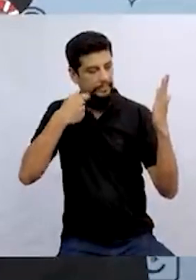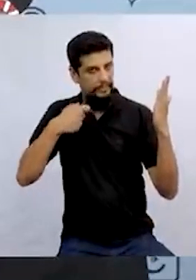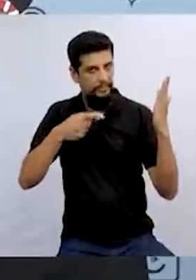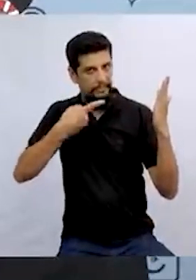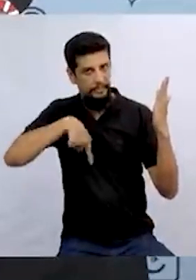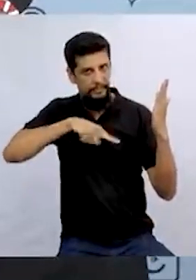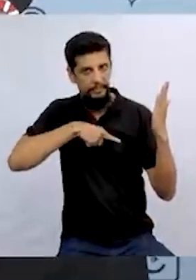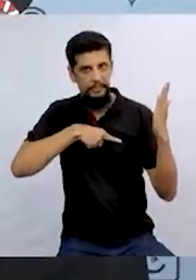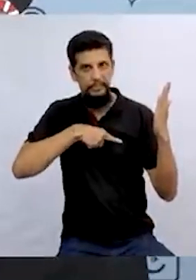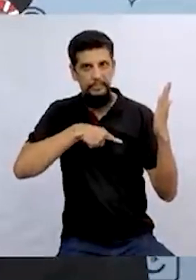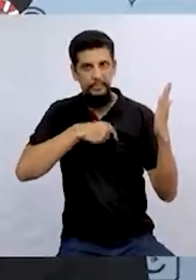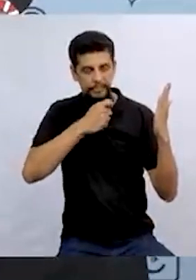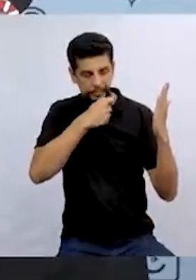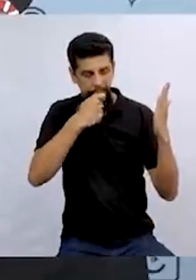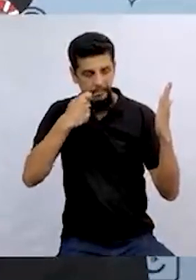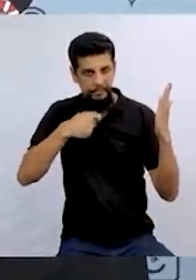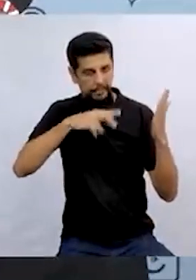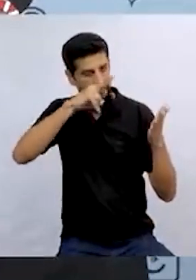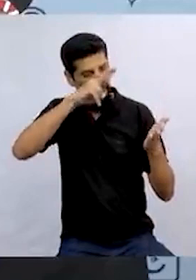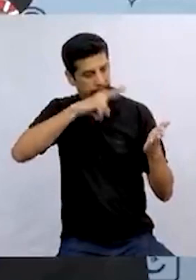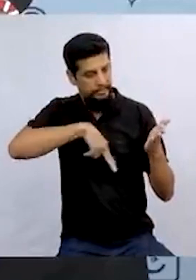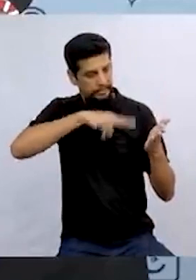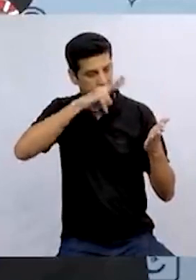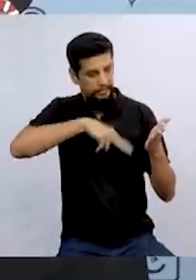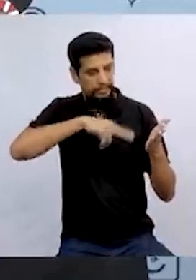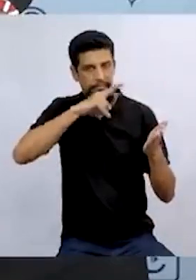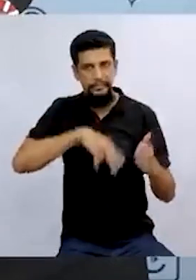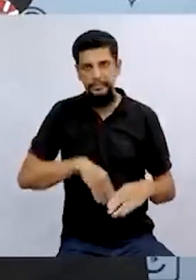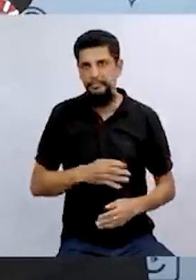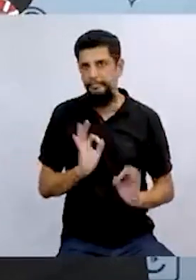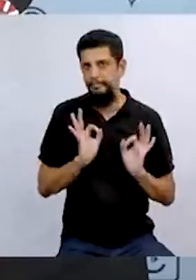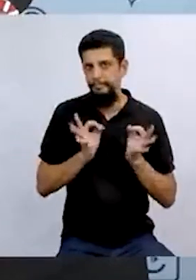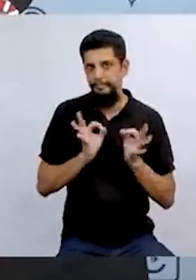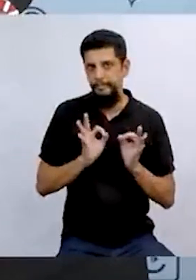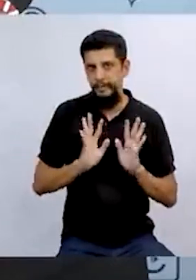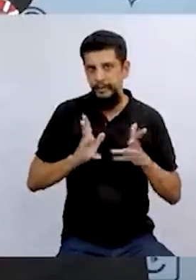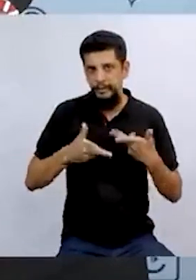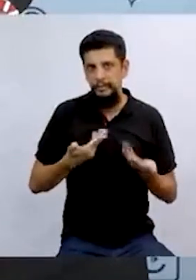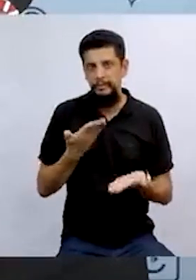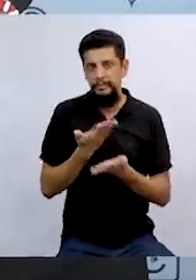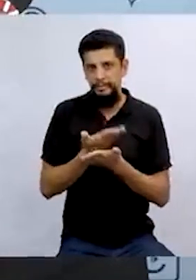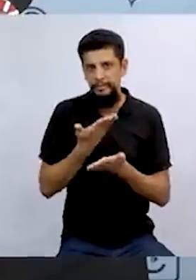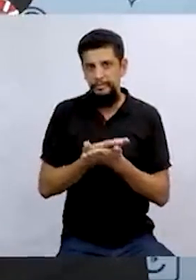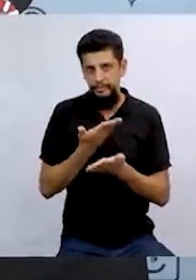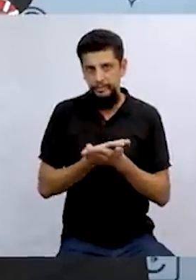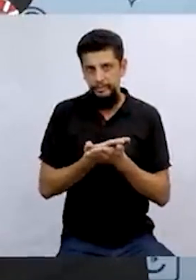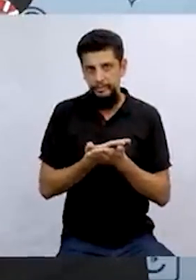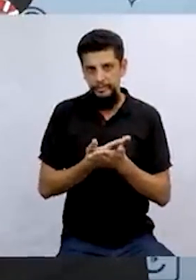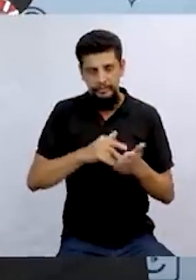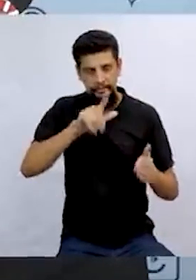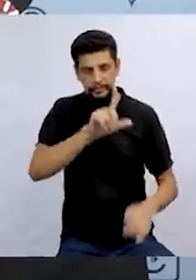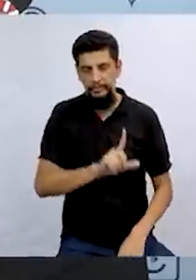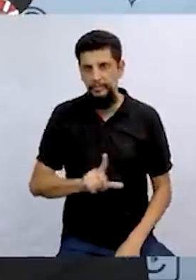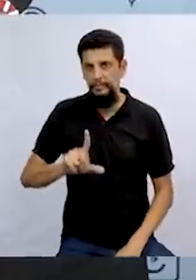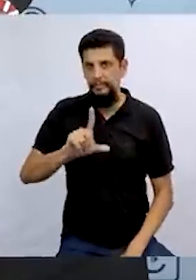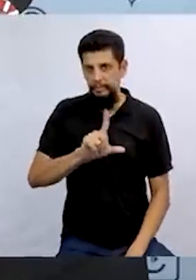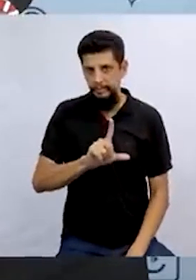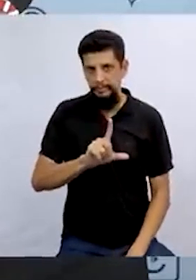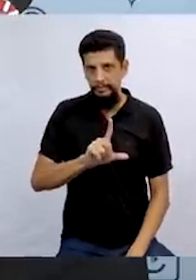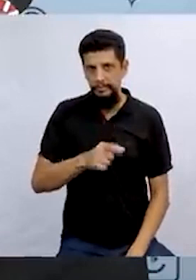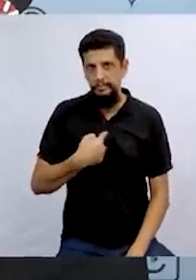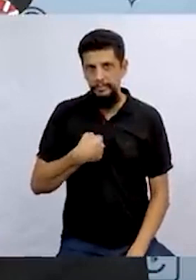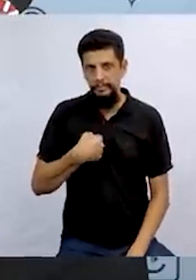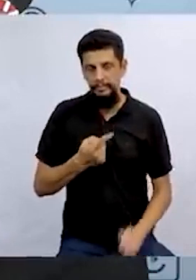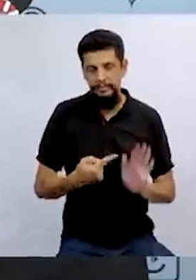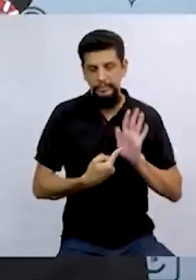borrado e o nosso ritual da leitura. Exatamente em todas as nossas aulas de literatura.